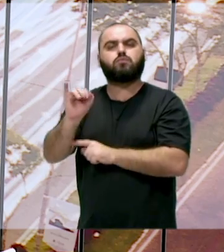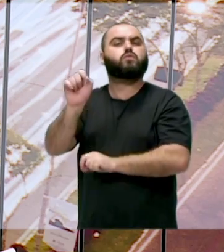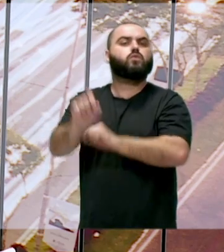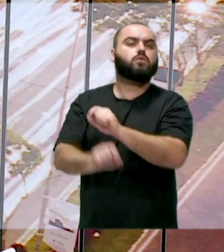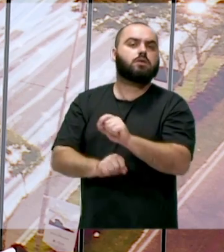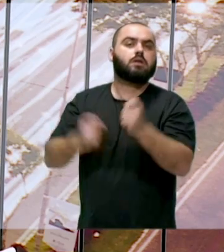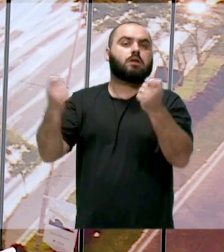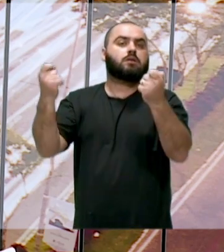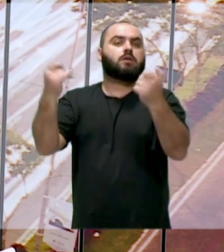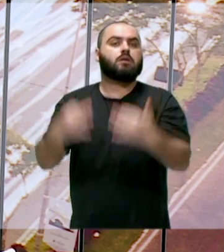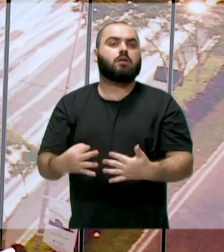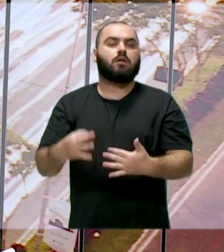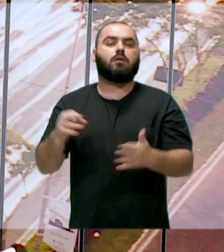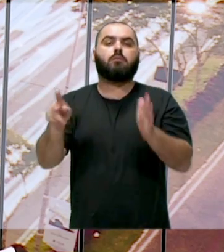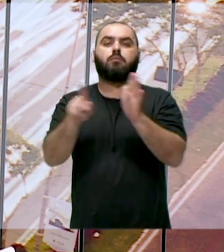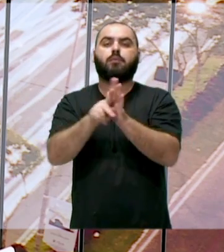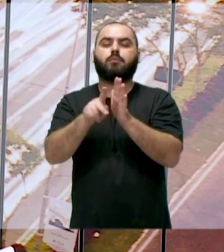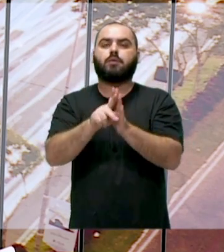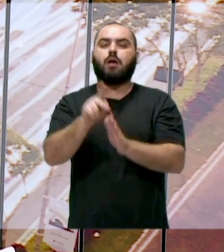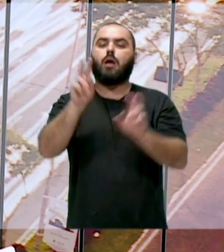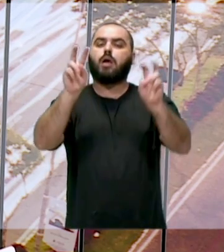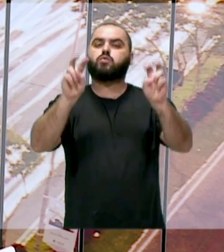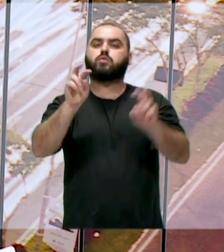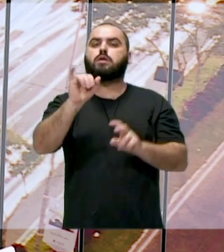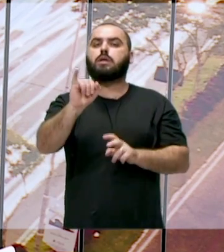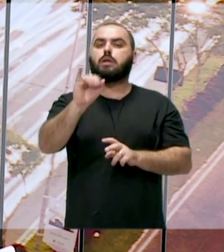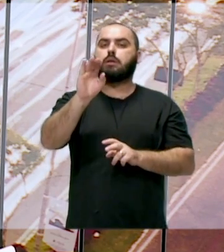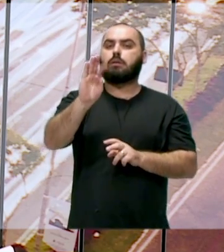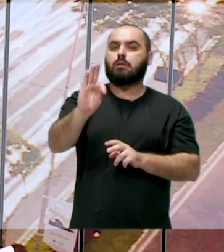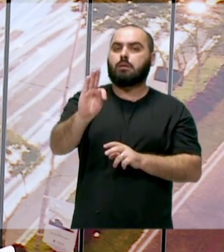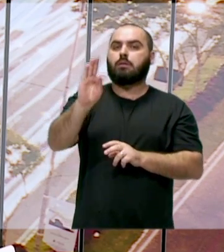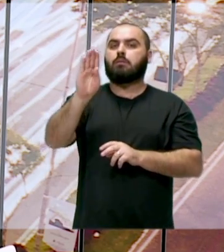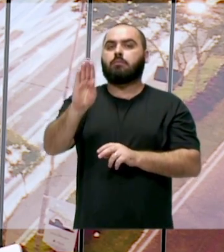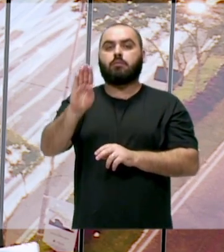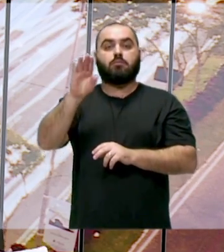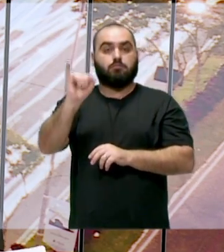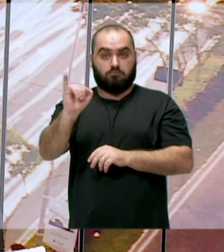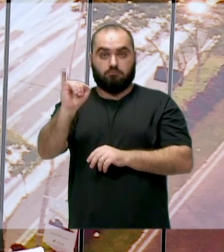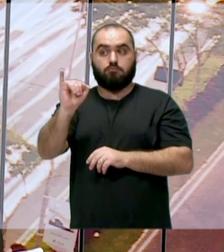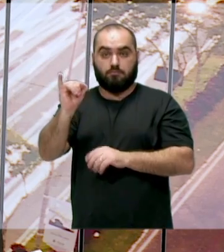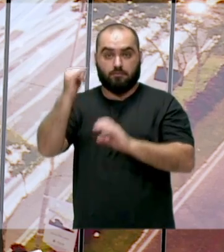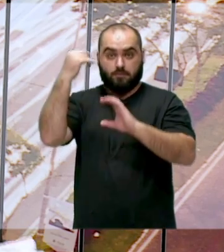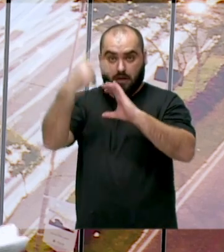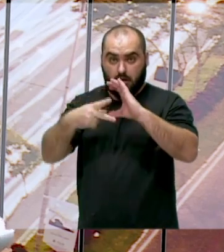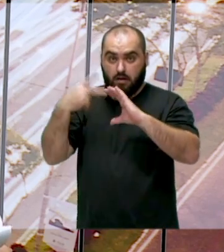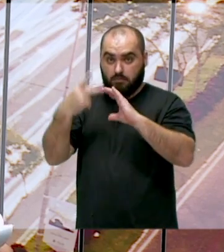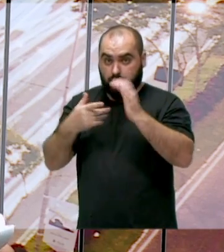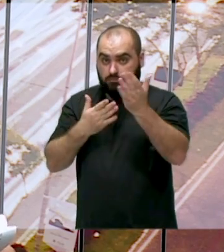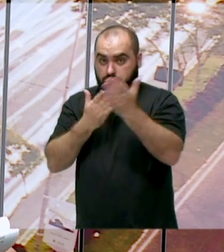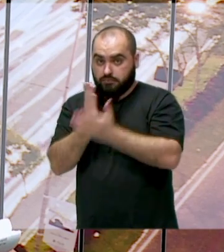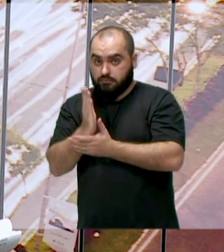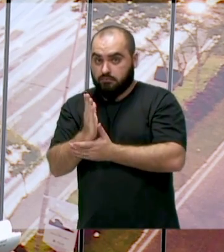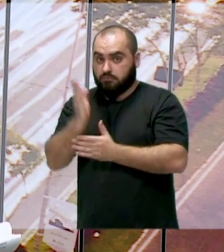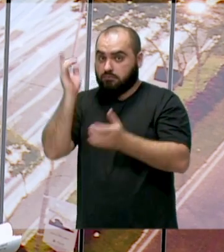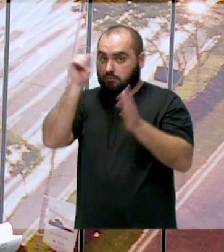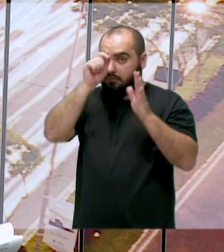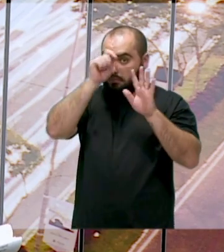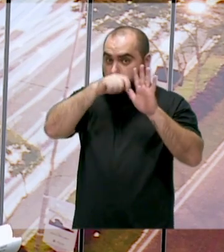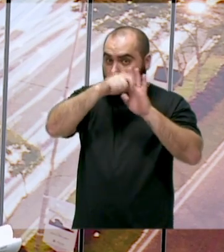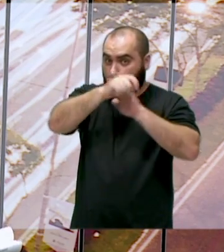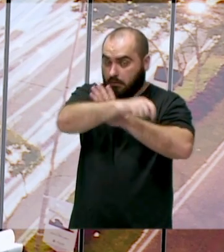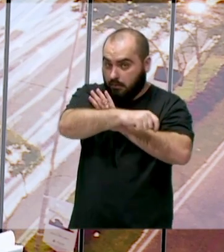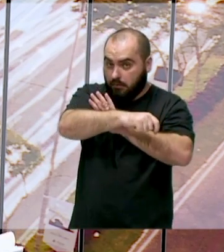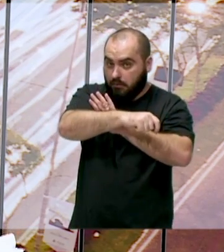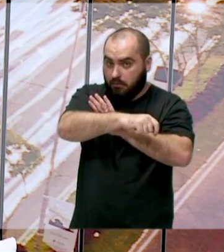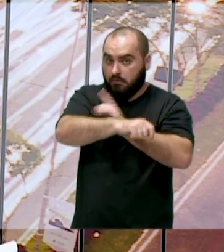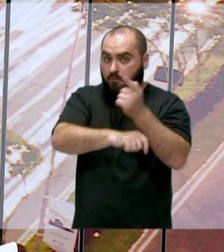a respeito do ITBI. A Câmara de Vereadores de Itajaí aprovou, viabilizou o parcelamento do ITBI. O senhor está